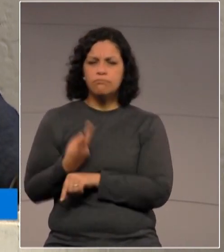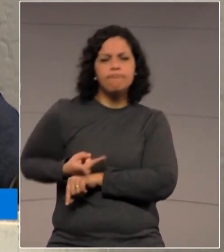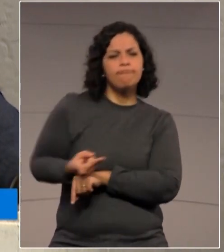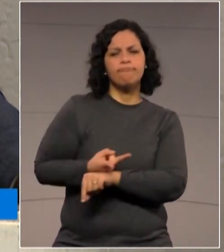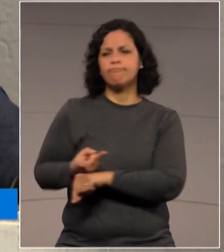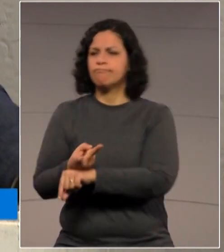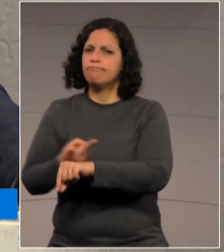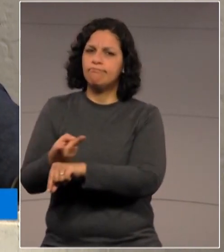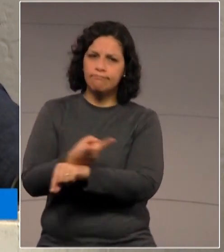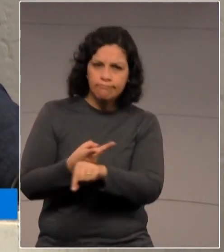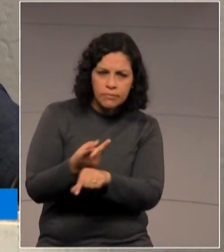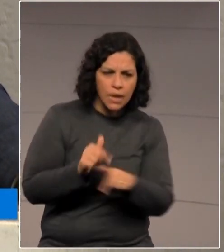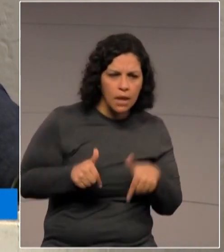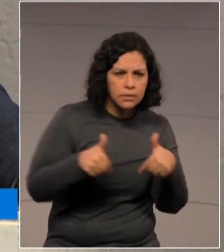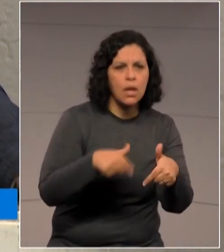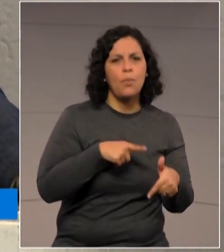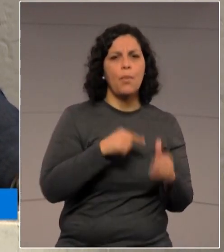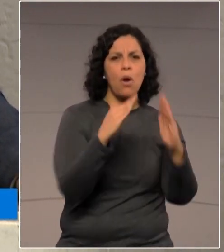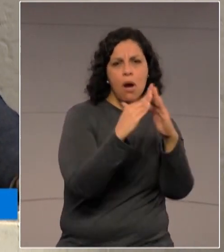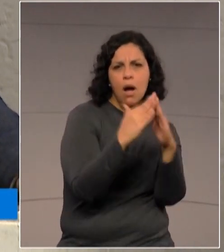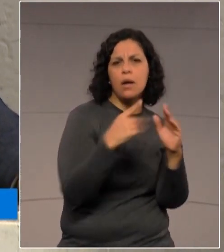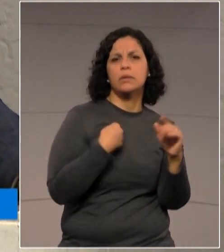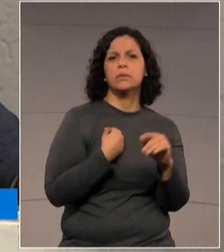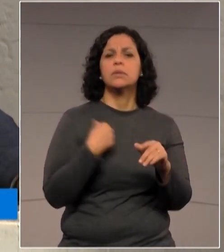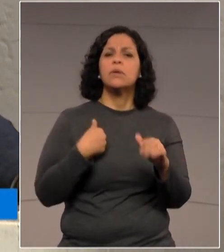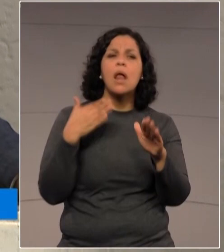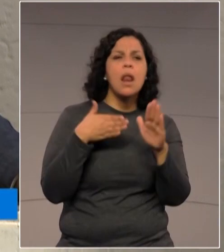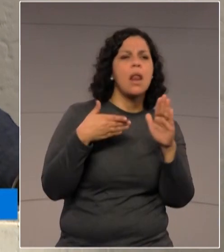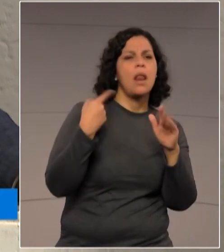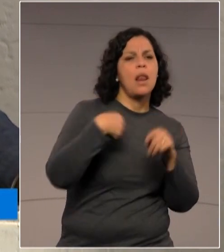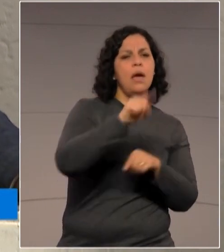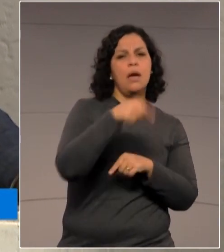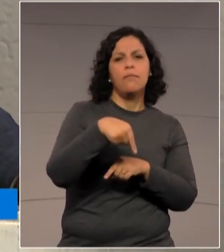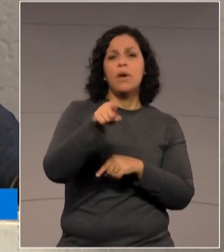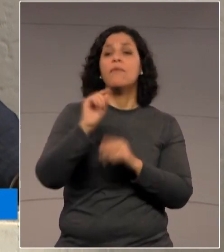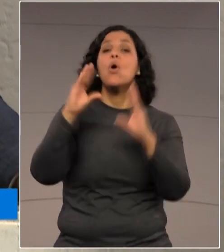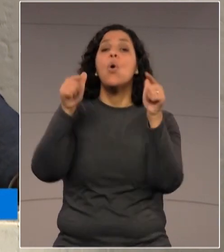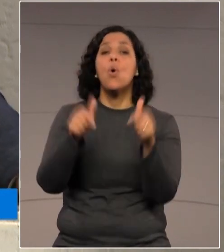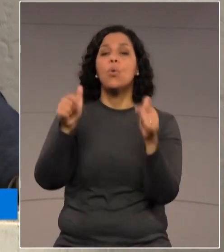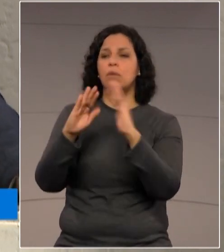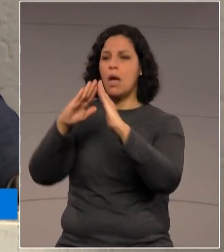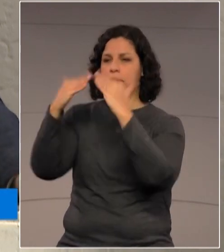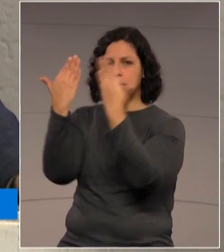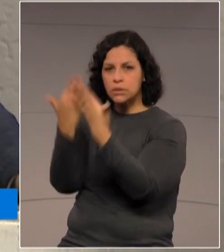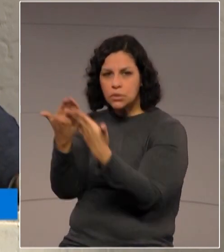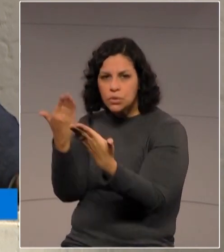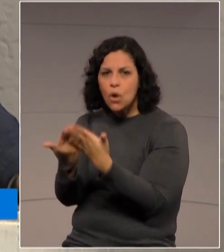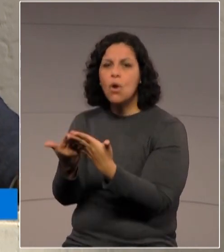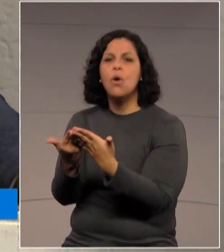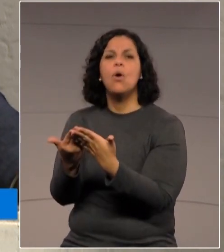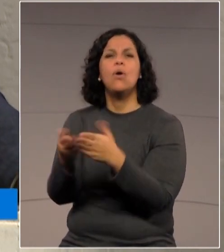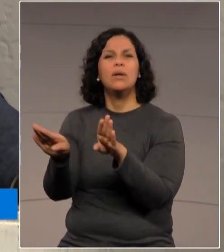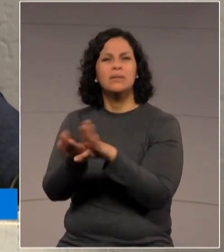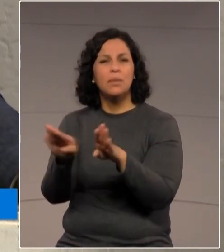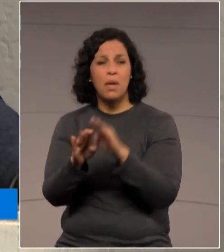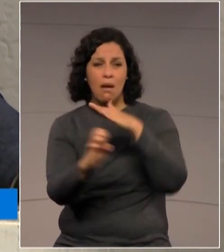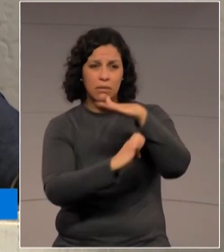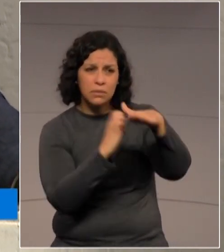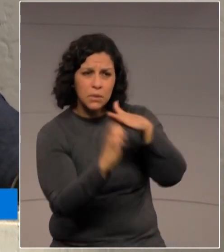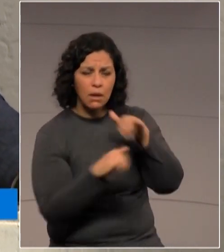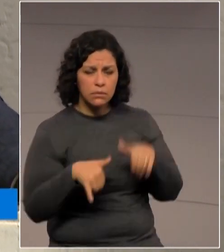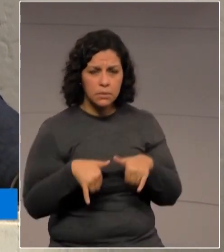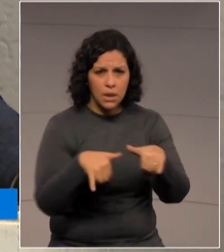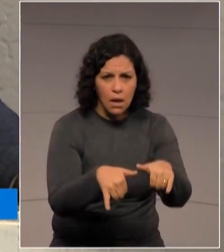buscativa. Nós precisamos levar a vacinação para as escolas, para as creches, para as empresas, para os